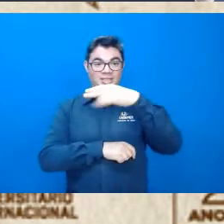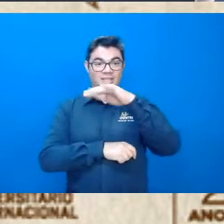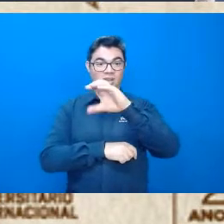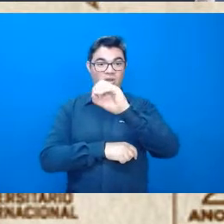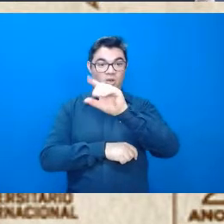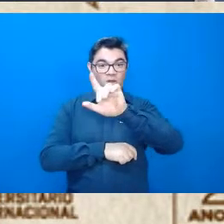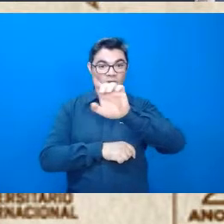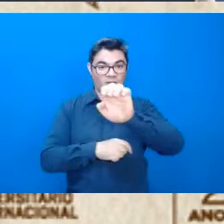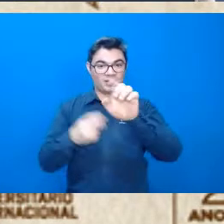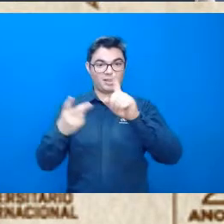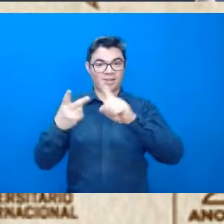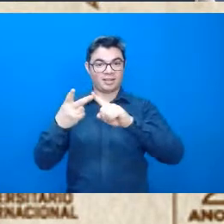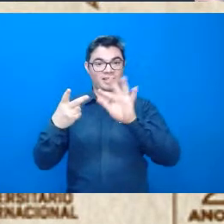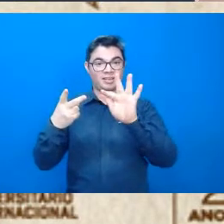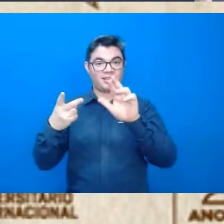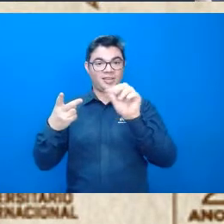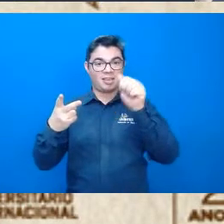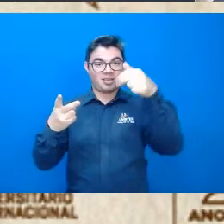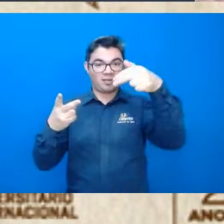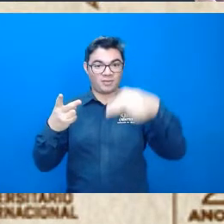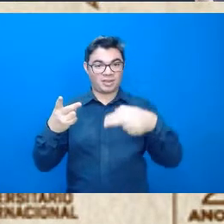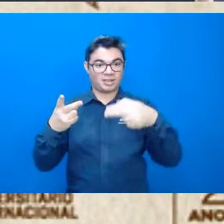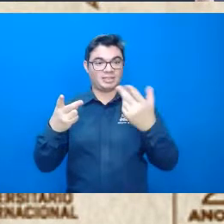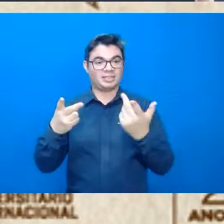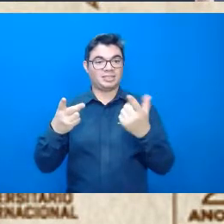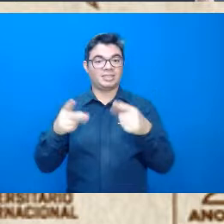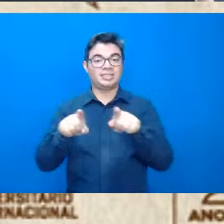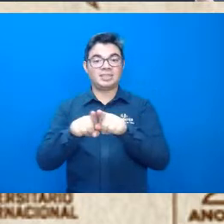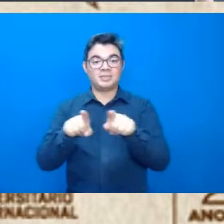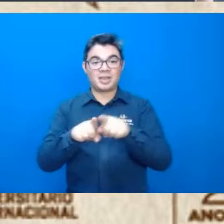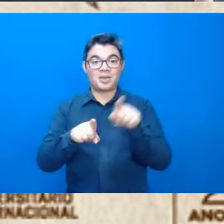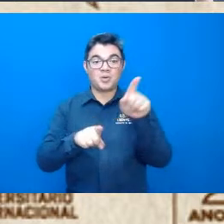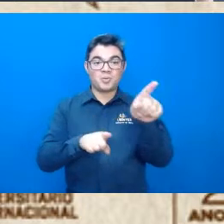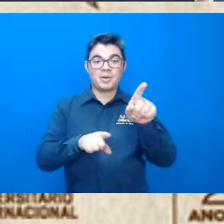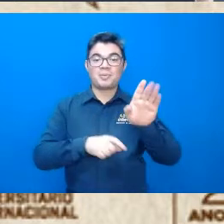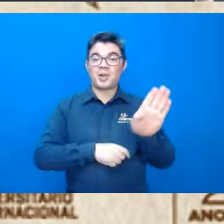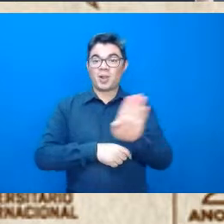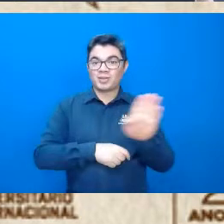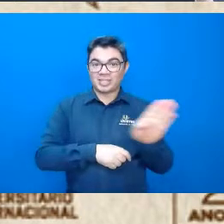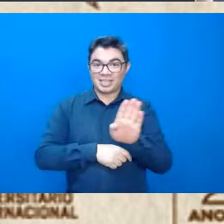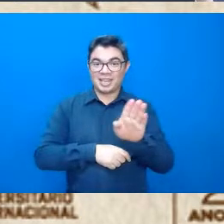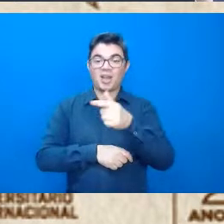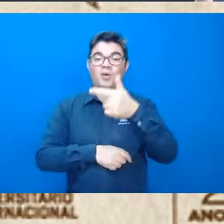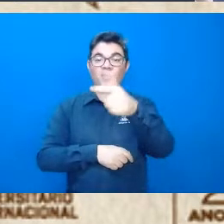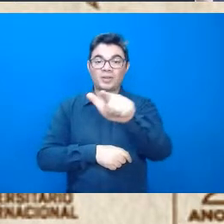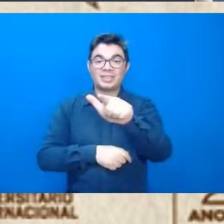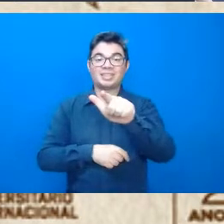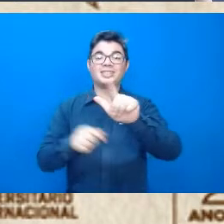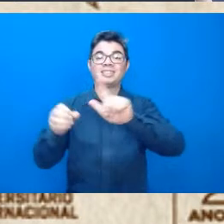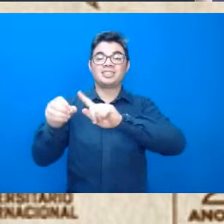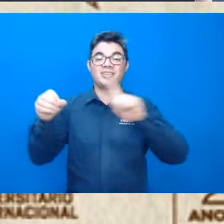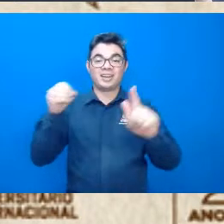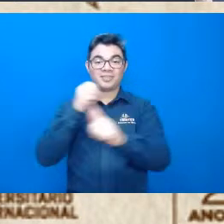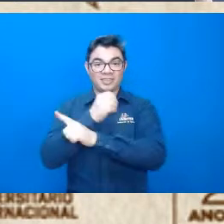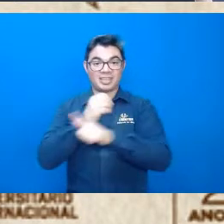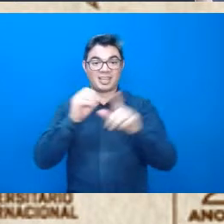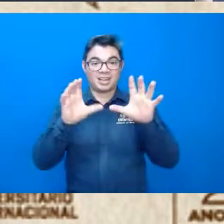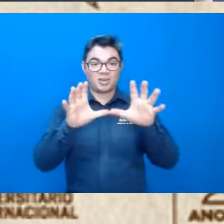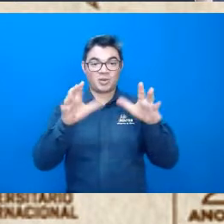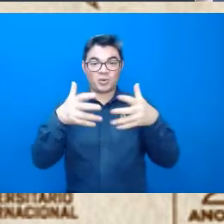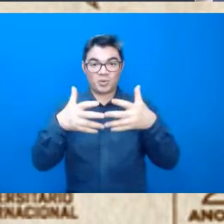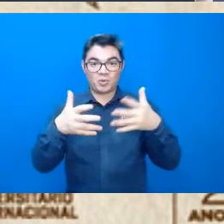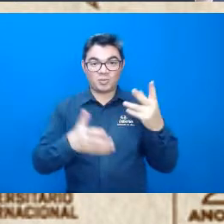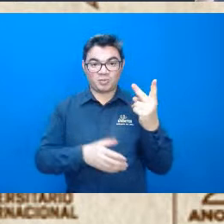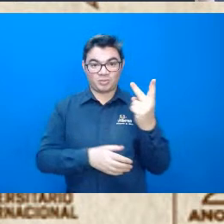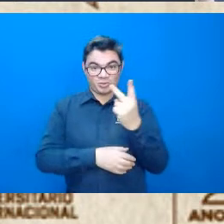a professora Franciele, a nossa bióloga e a nossa geógrafa, que hoje, né, estão representando aqui a equipe, a área das